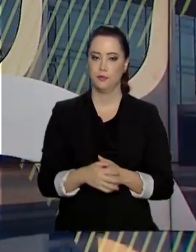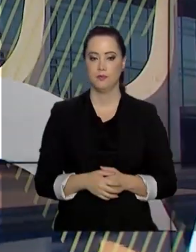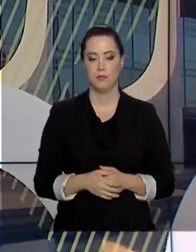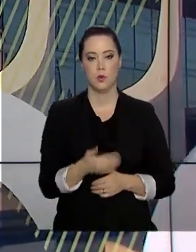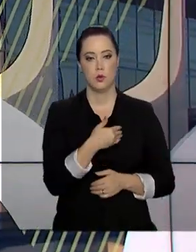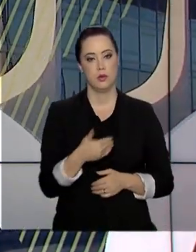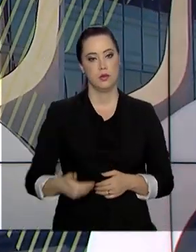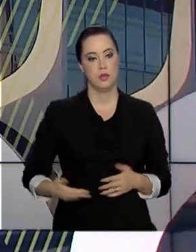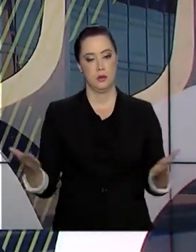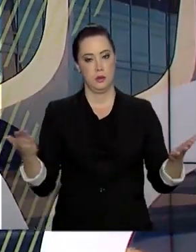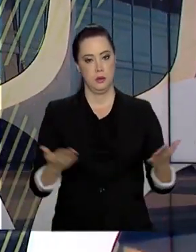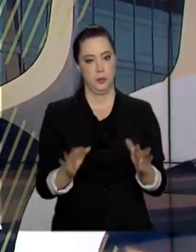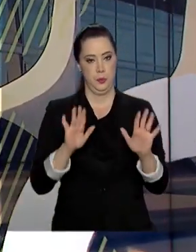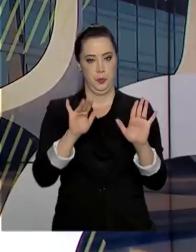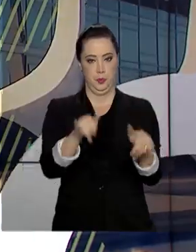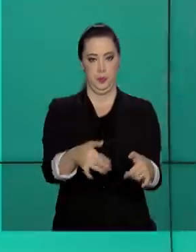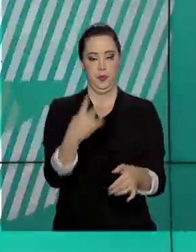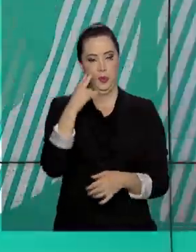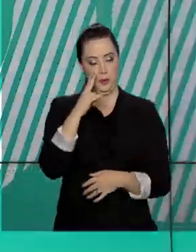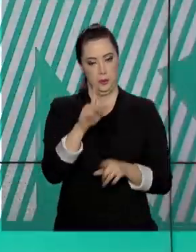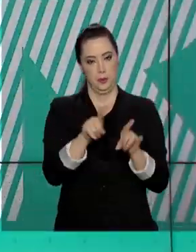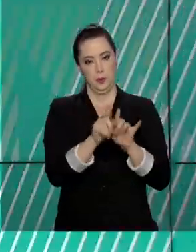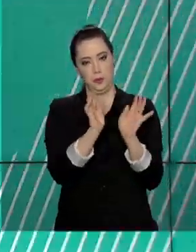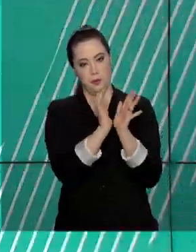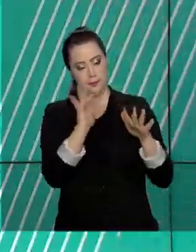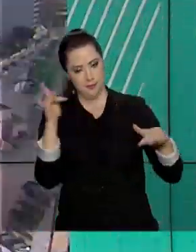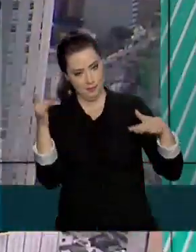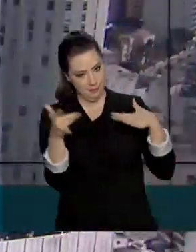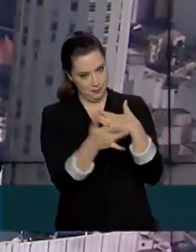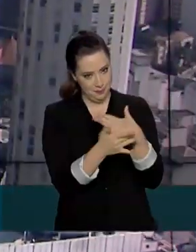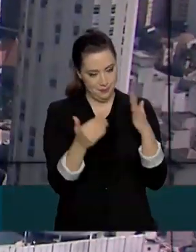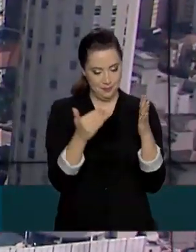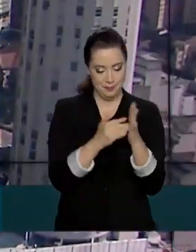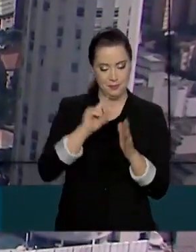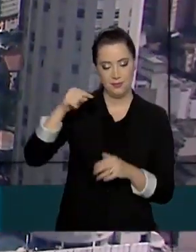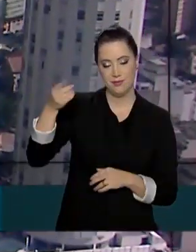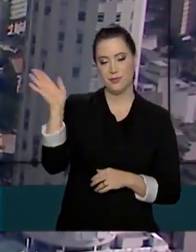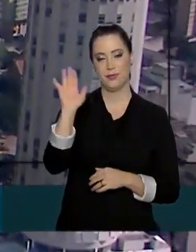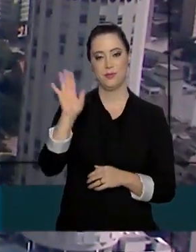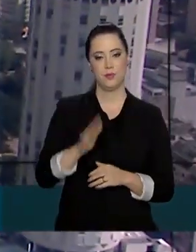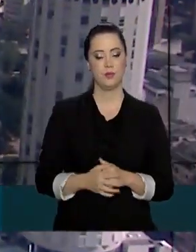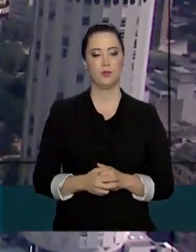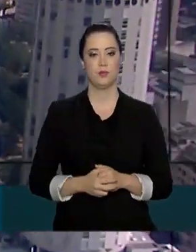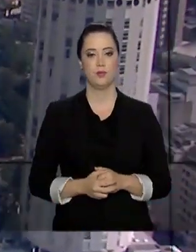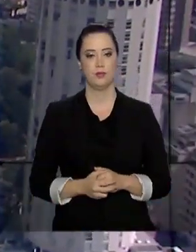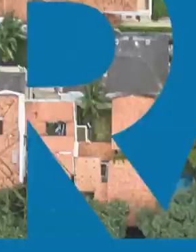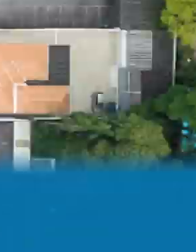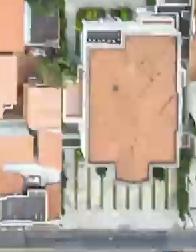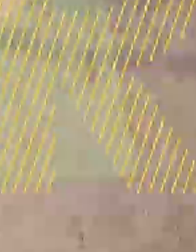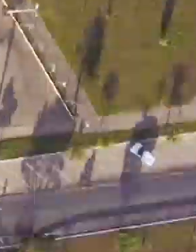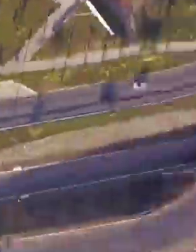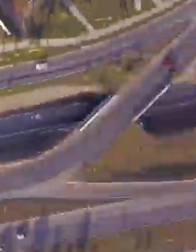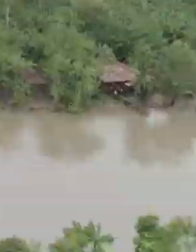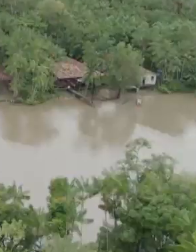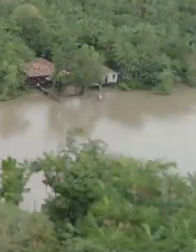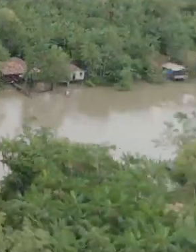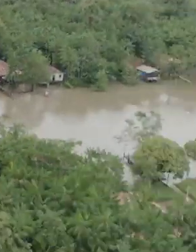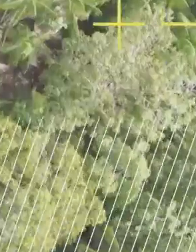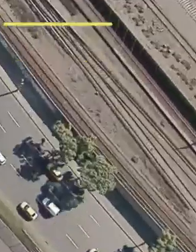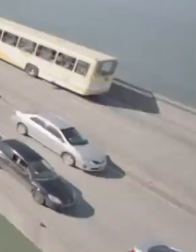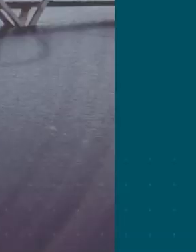E o governo agora fica por aqui. Você pode nos acompanhar também pelas redes sociais. Até a próxima! Transcrição